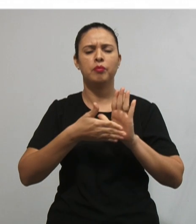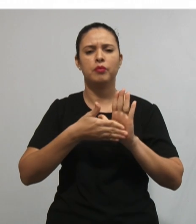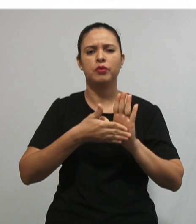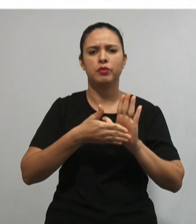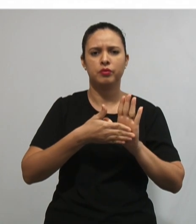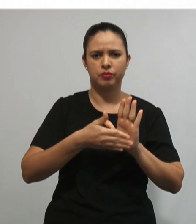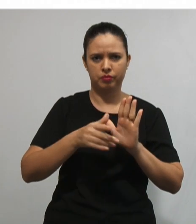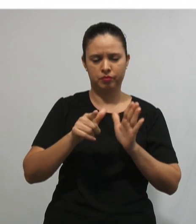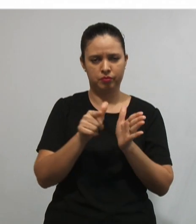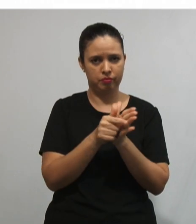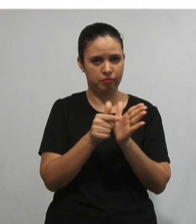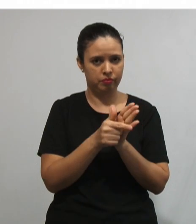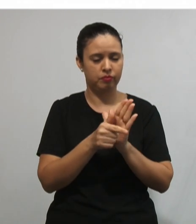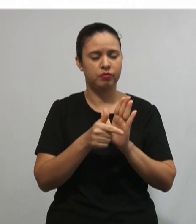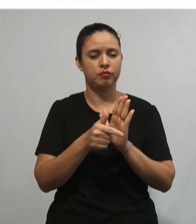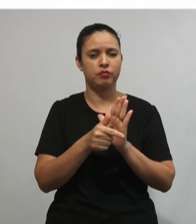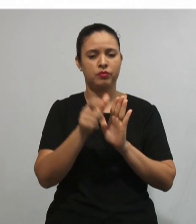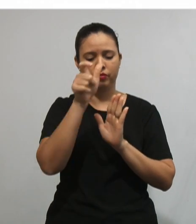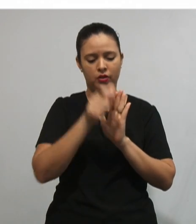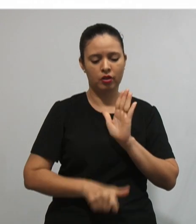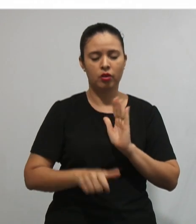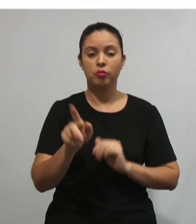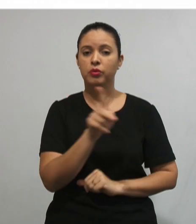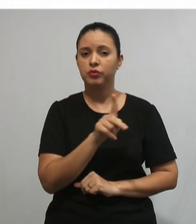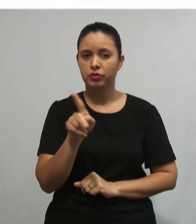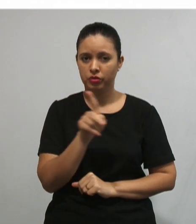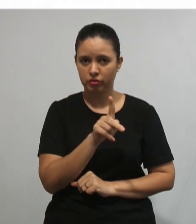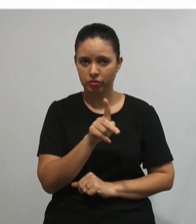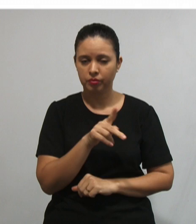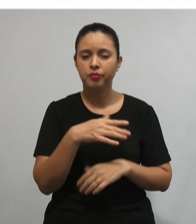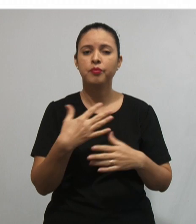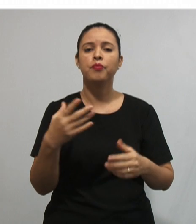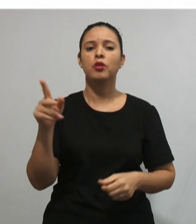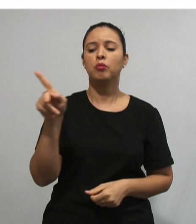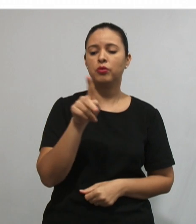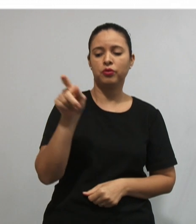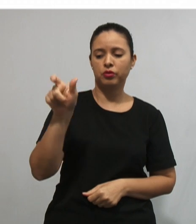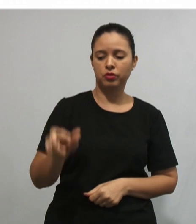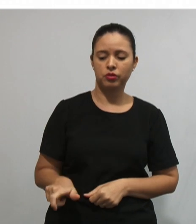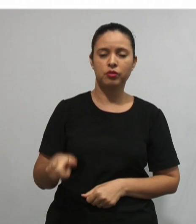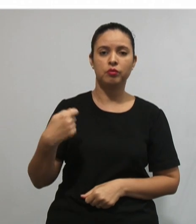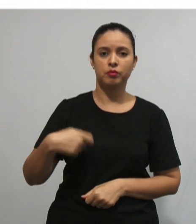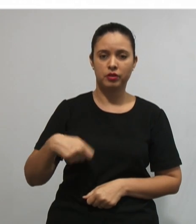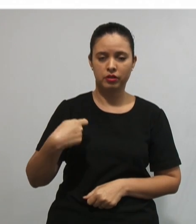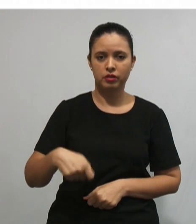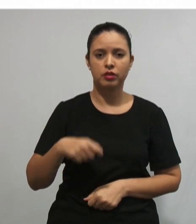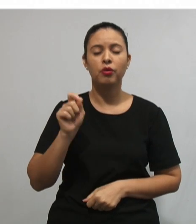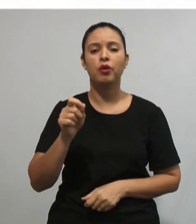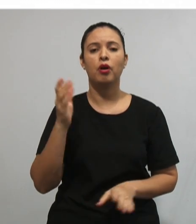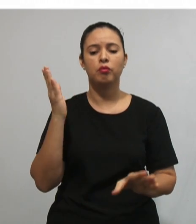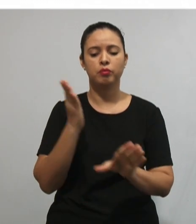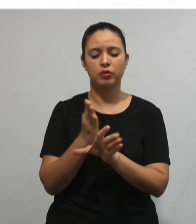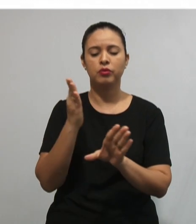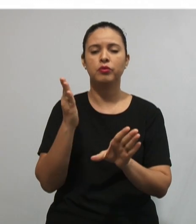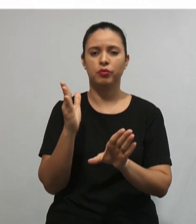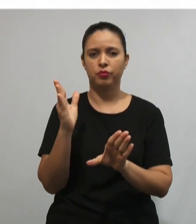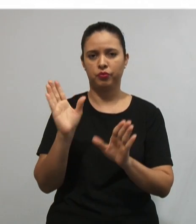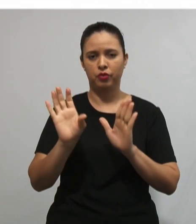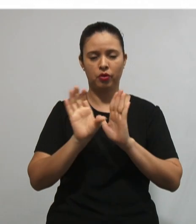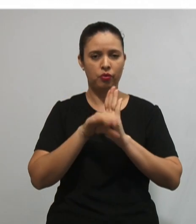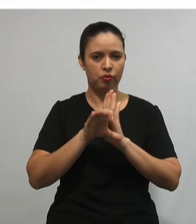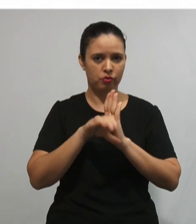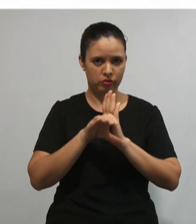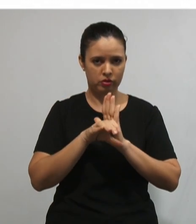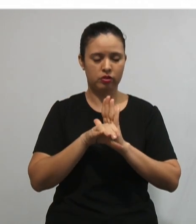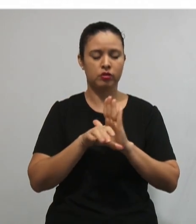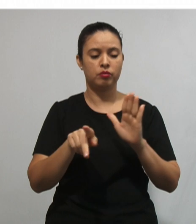professor, né? Então, o professor, ele teria que determinar a estrutura conceitual e proposicional